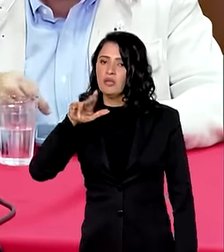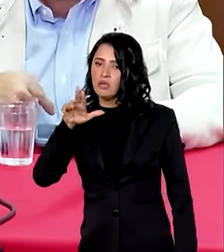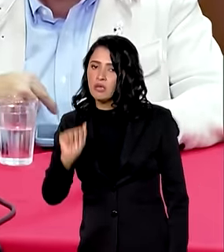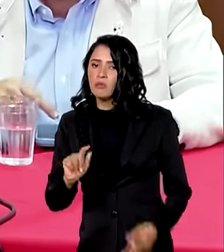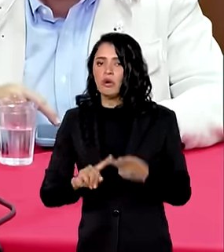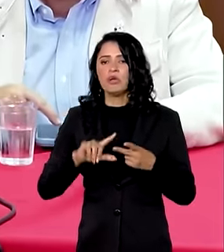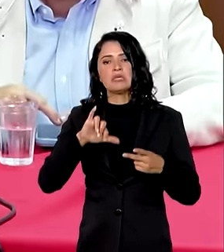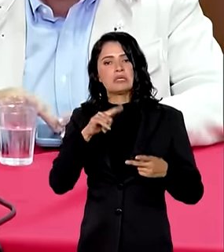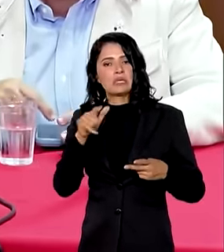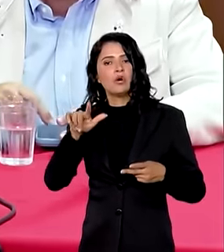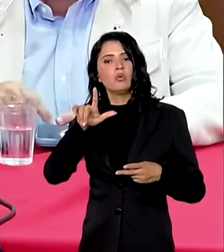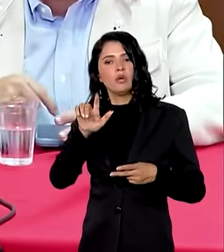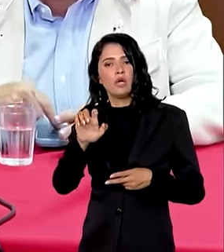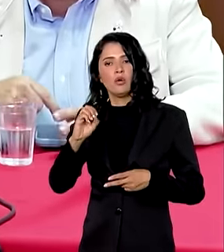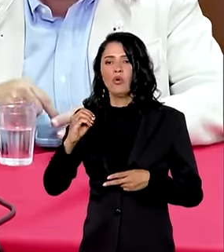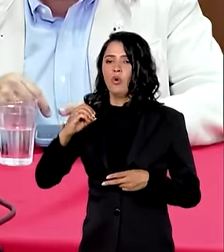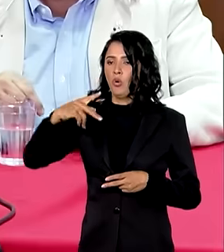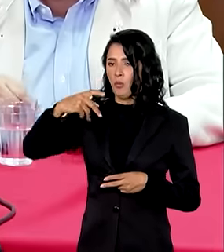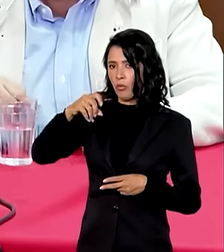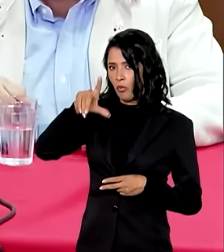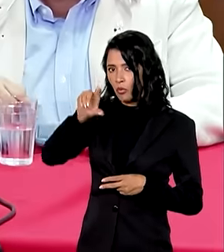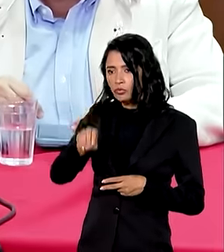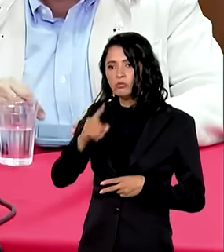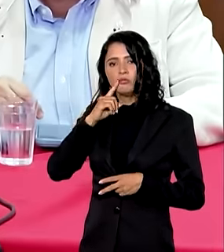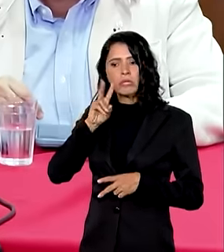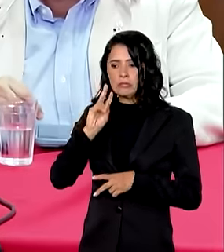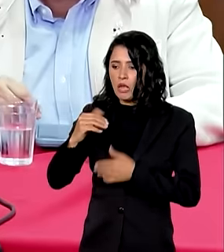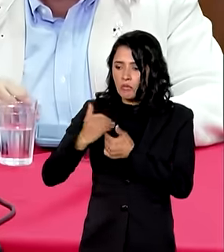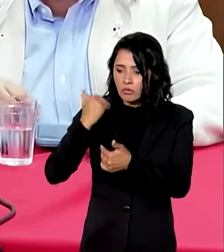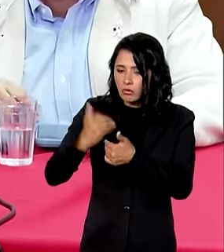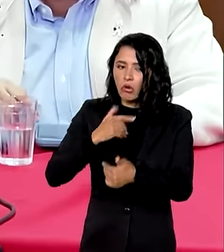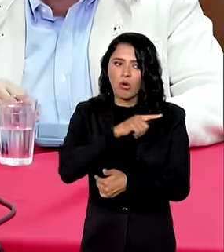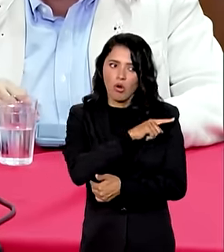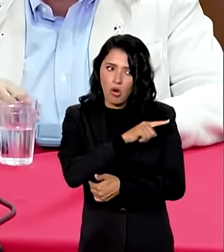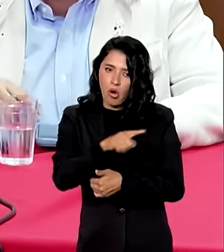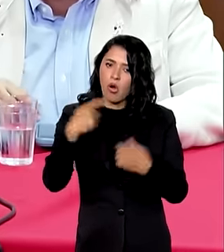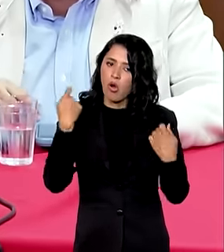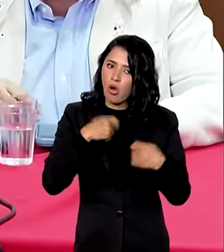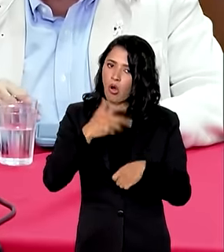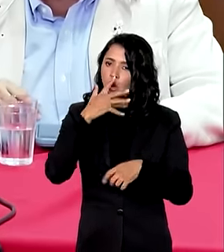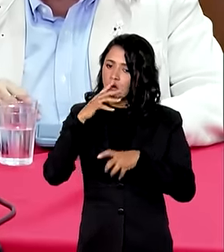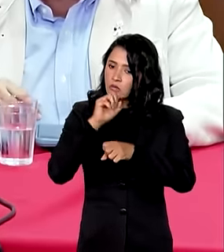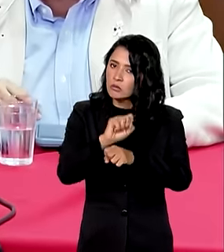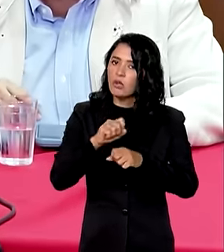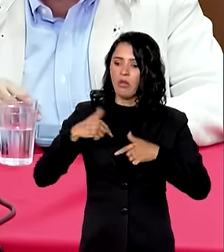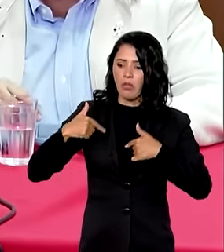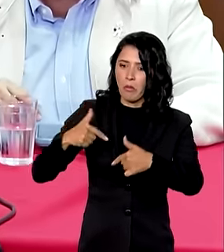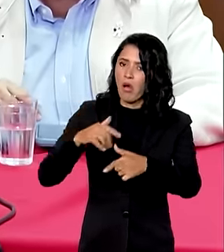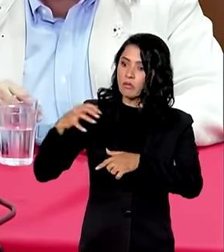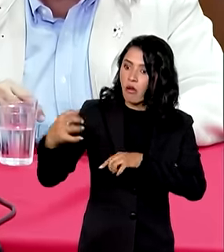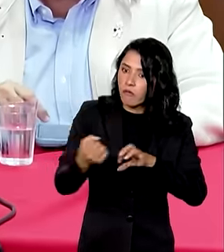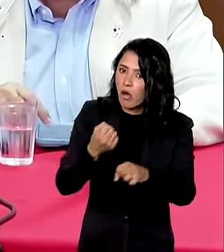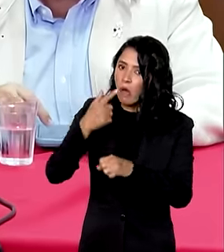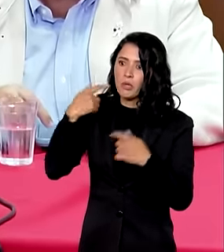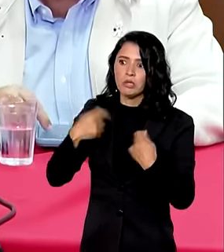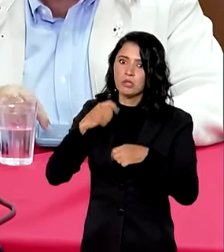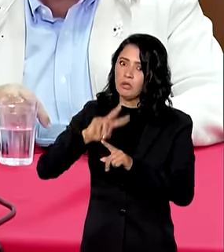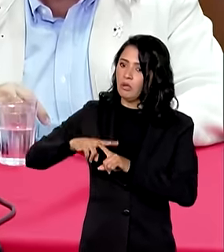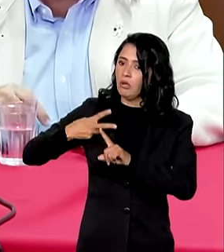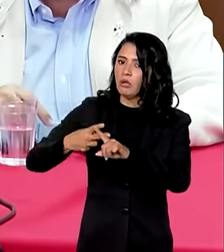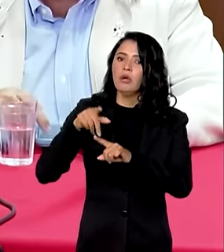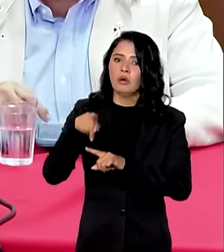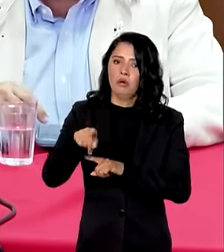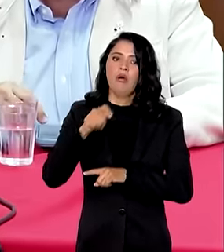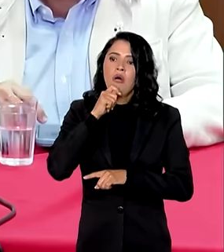e sempre recomendando que a gente fortaleça firmemente as ações de resgate, daquilo